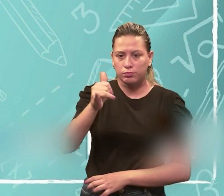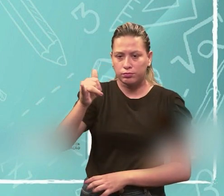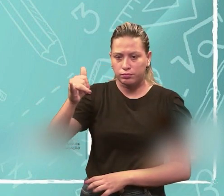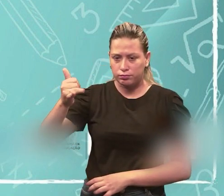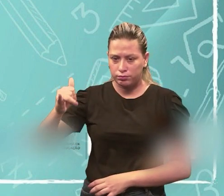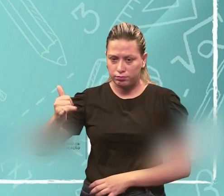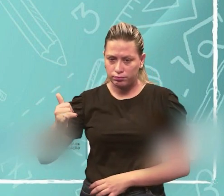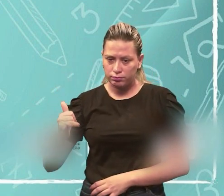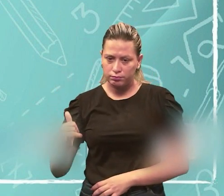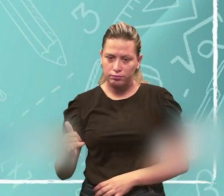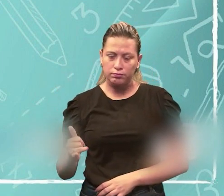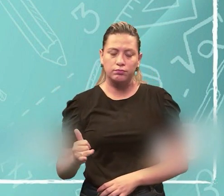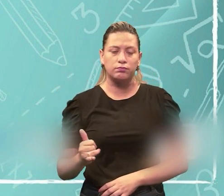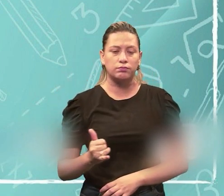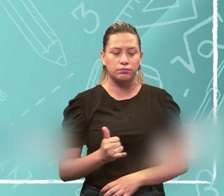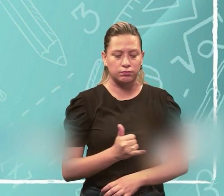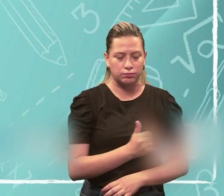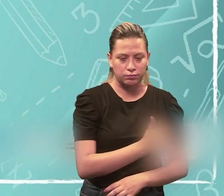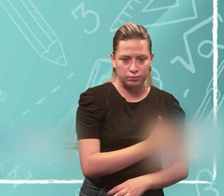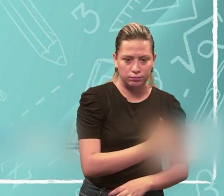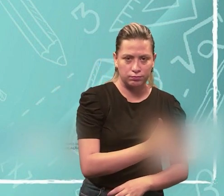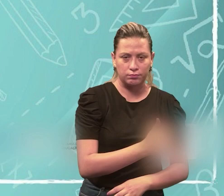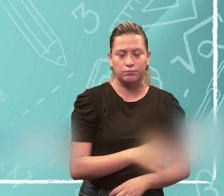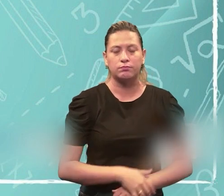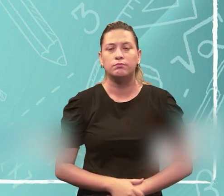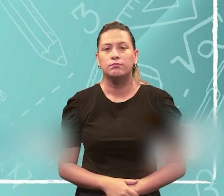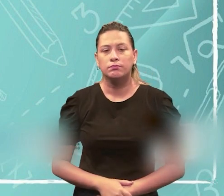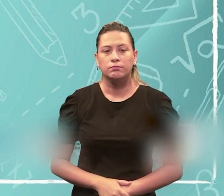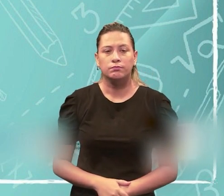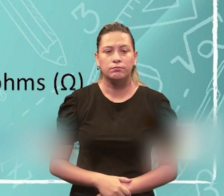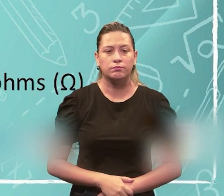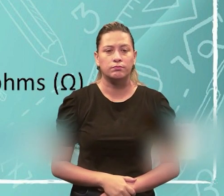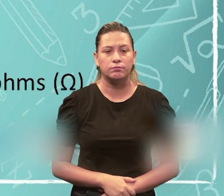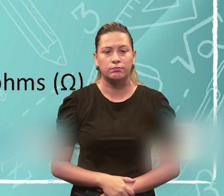como é um circuito fechado, ela retorna aqui para a pilha.